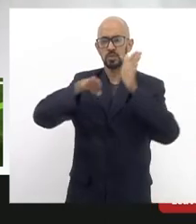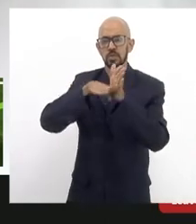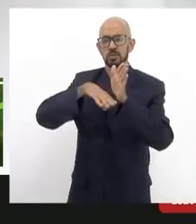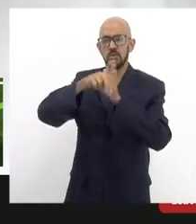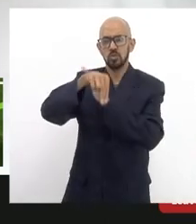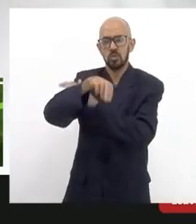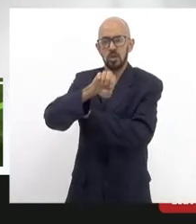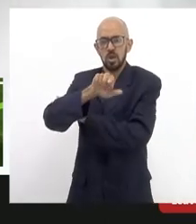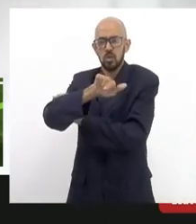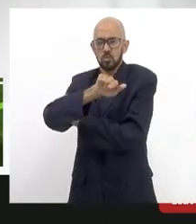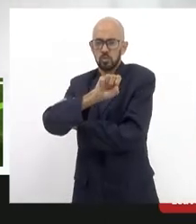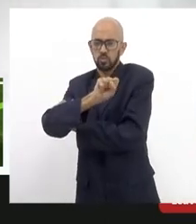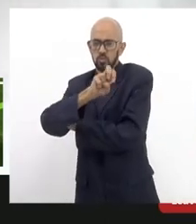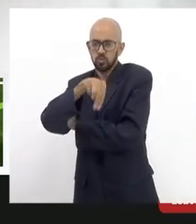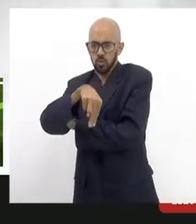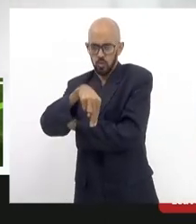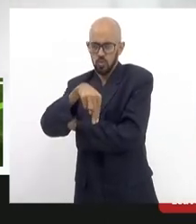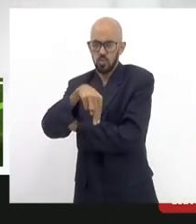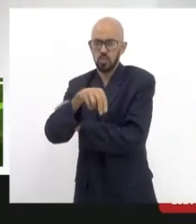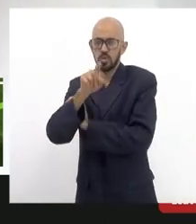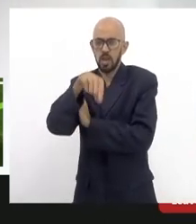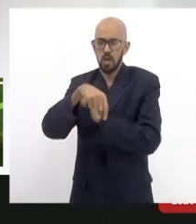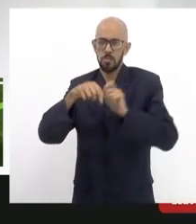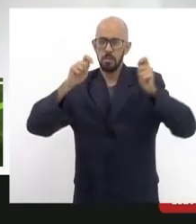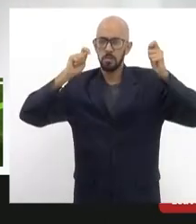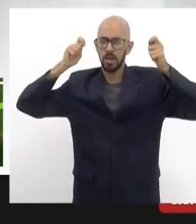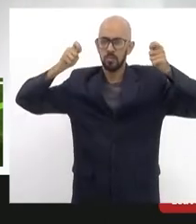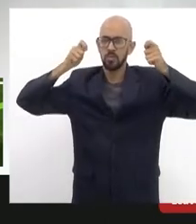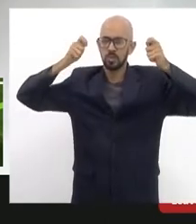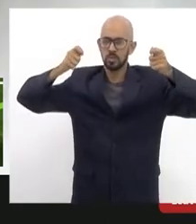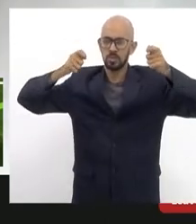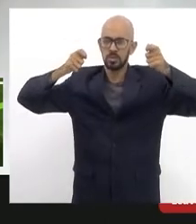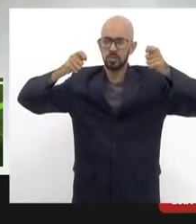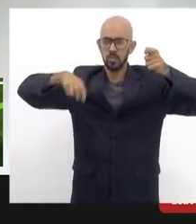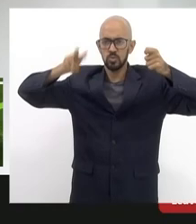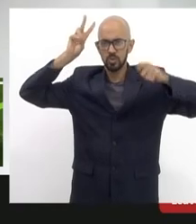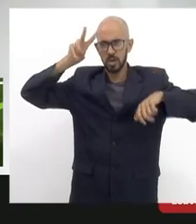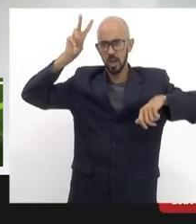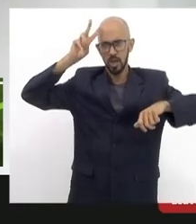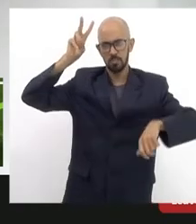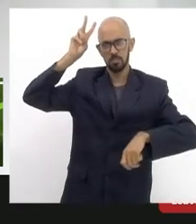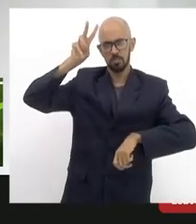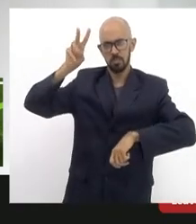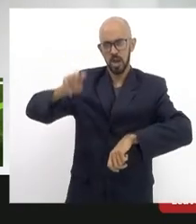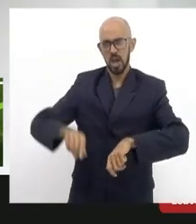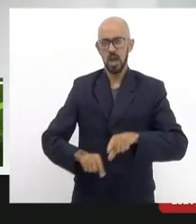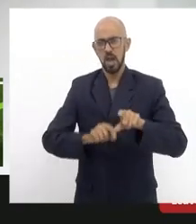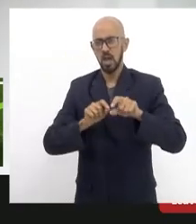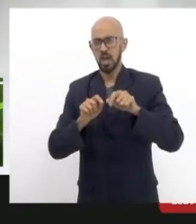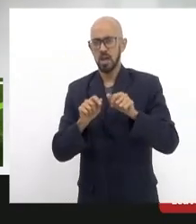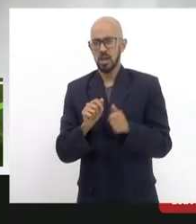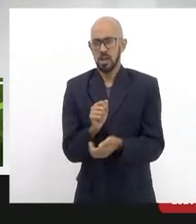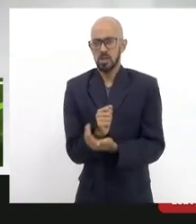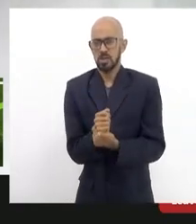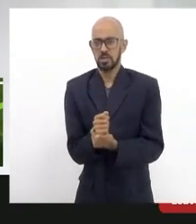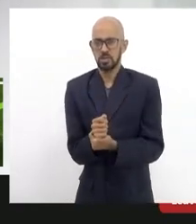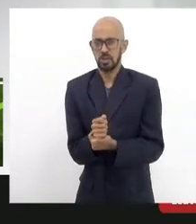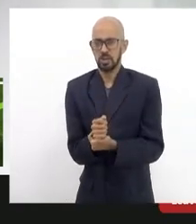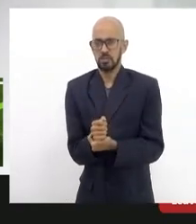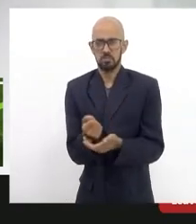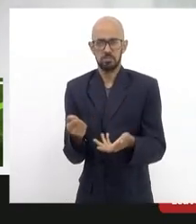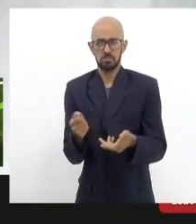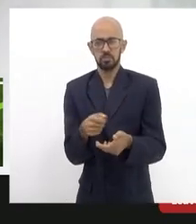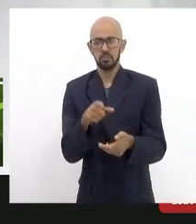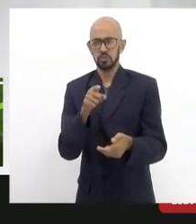essa é uma manifestação de lembrança do do do do ato